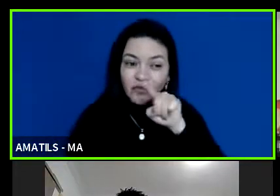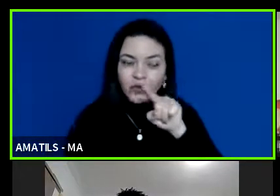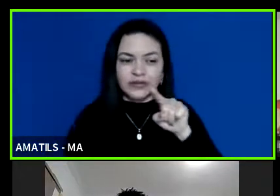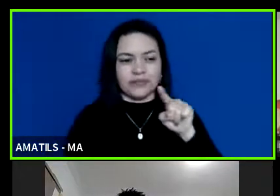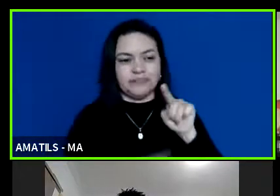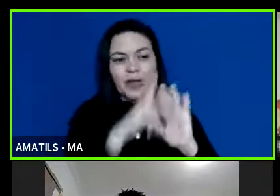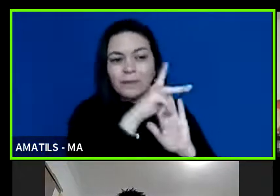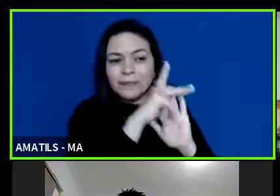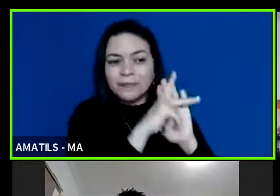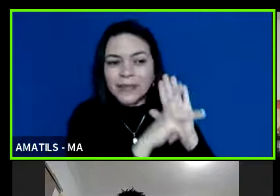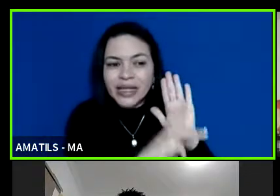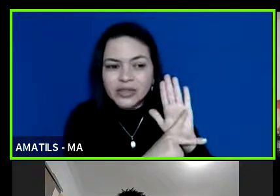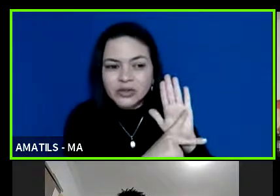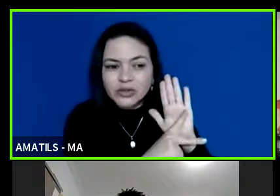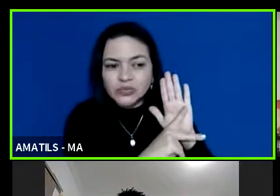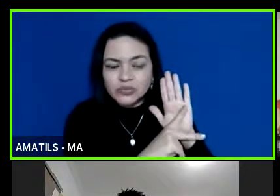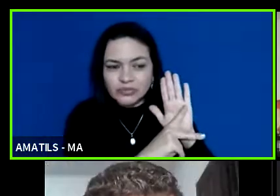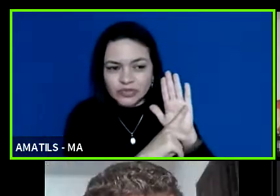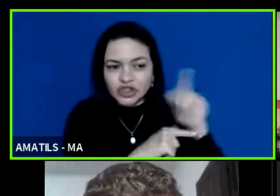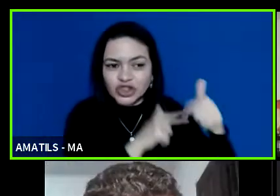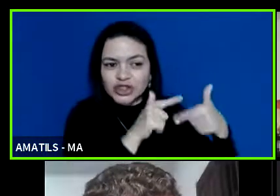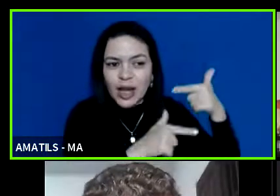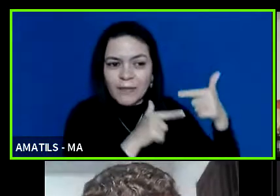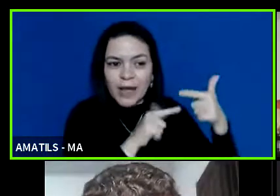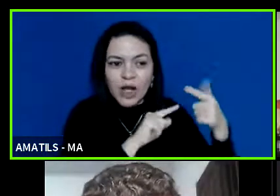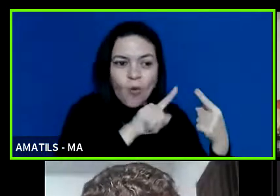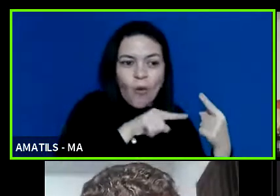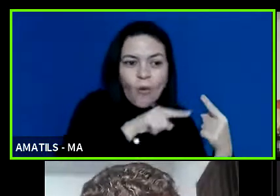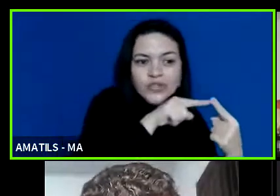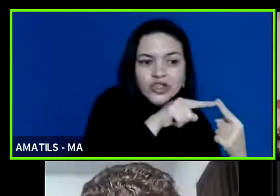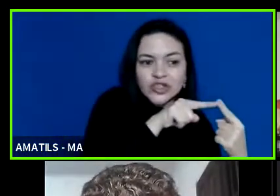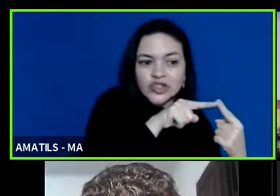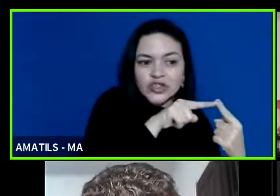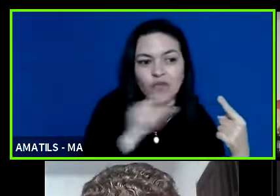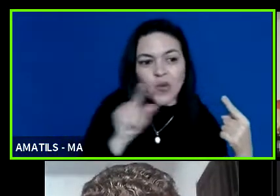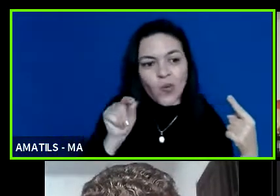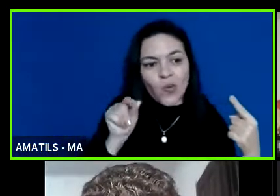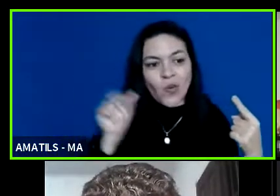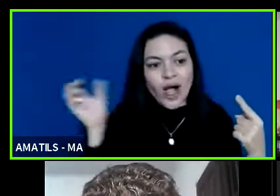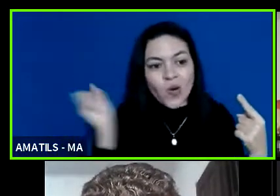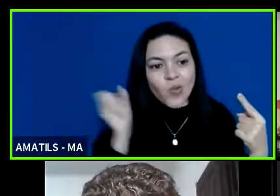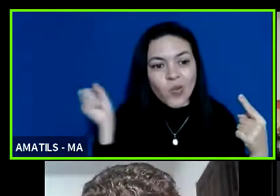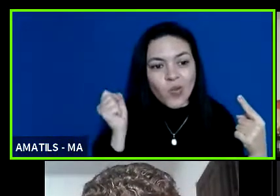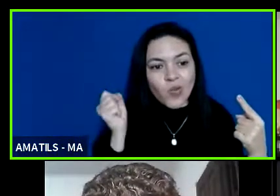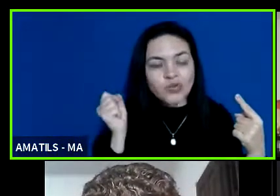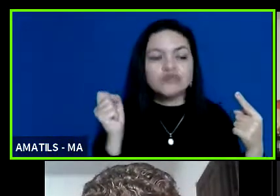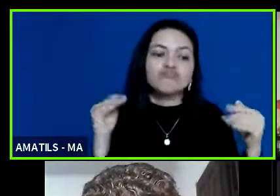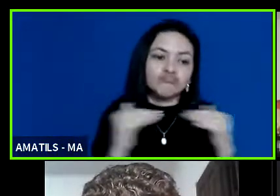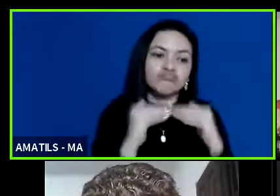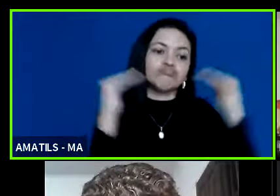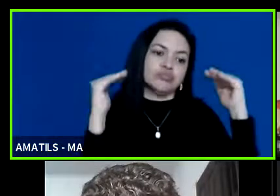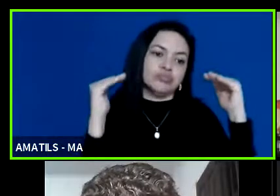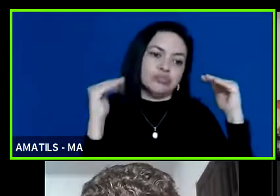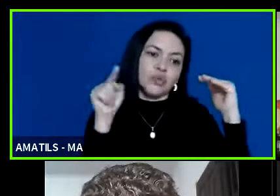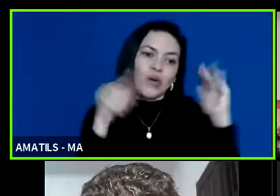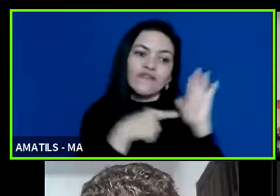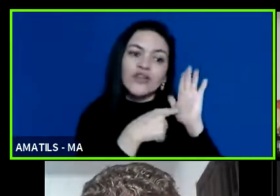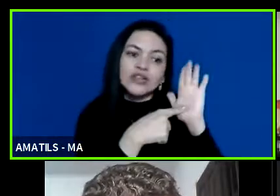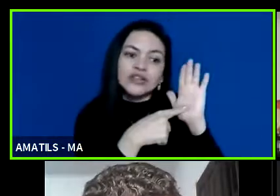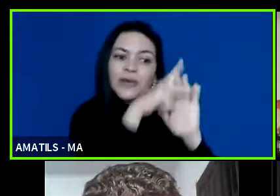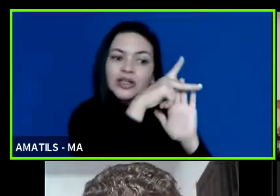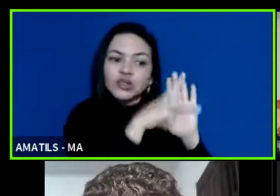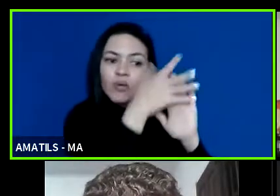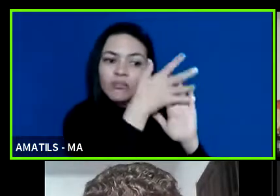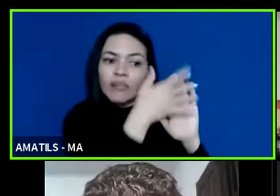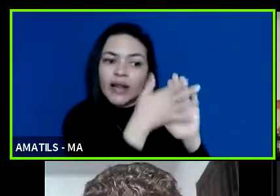que tem um determinado objeto o recurso que você receber tem que ser gasto exatamente em acordo com o que você apresentou no seu plano de trabalho